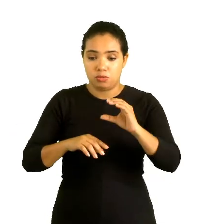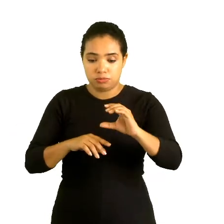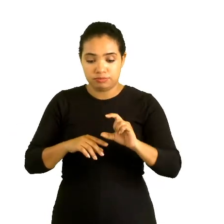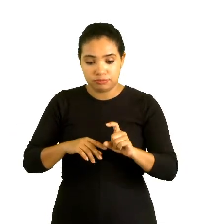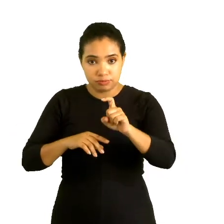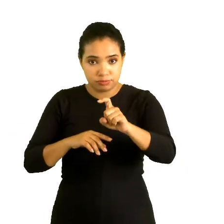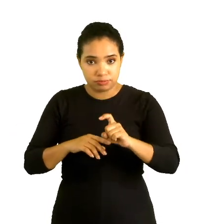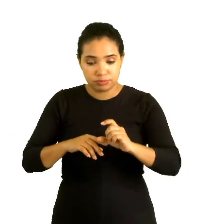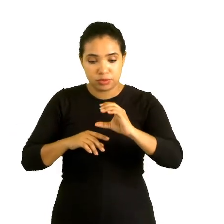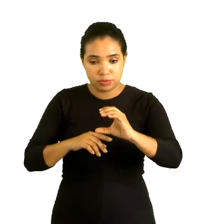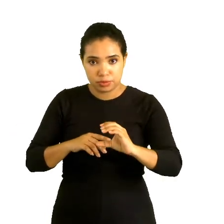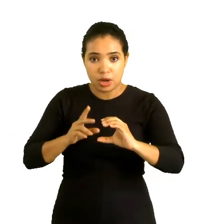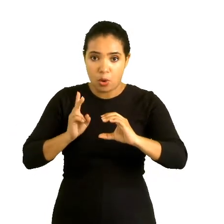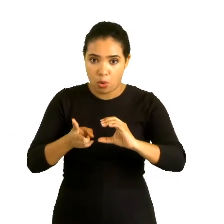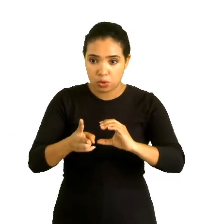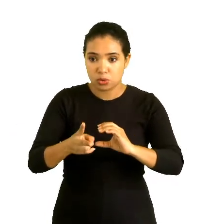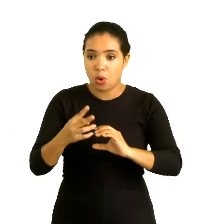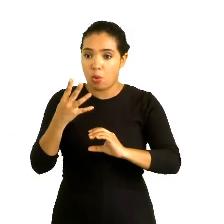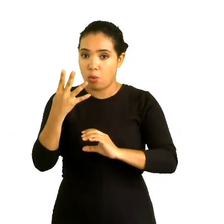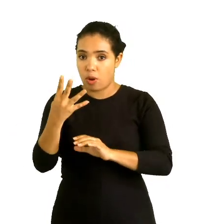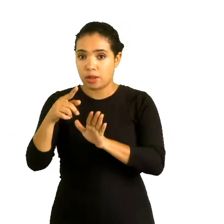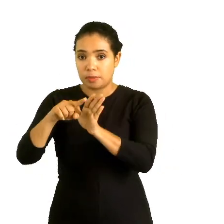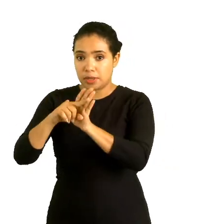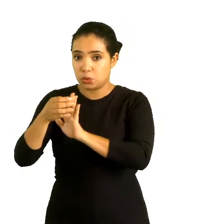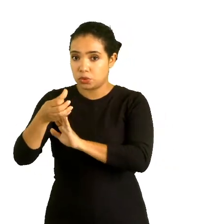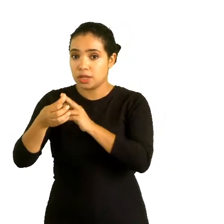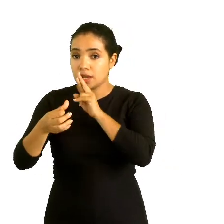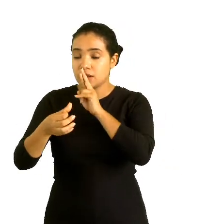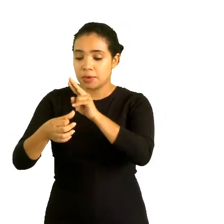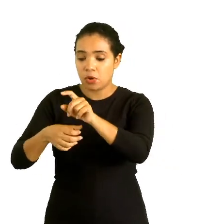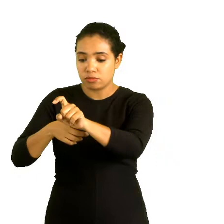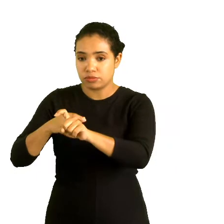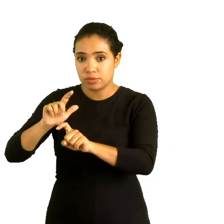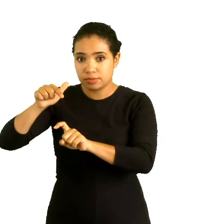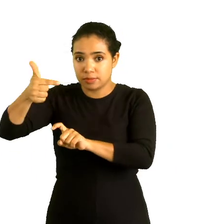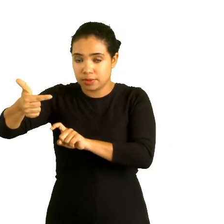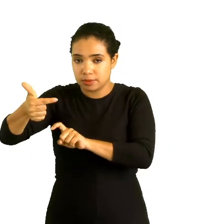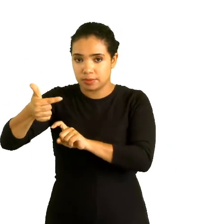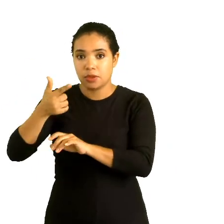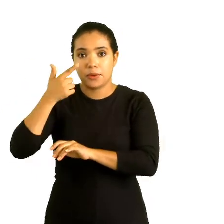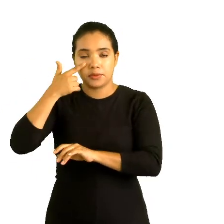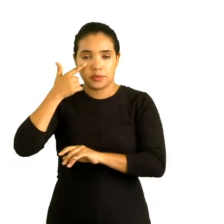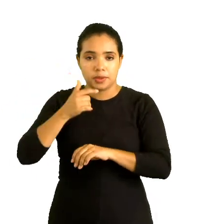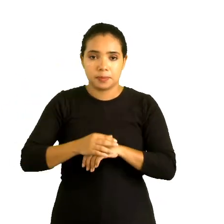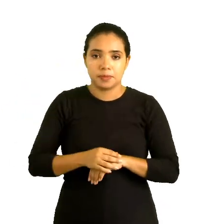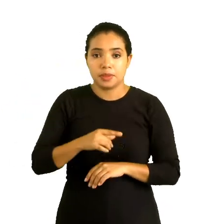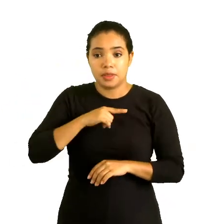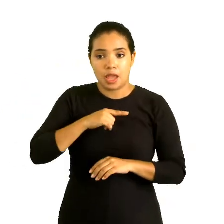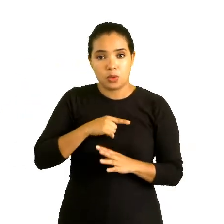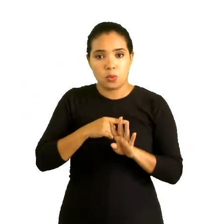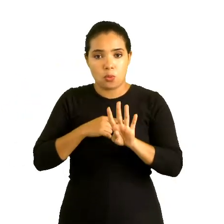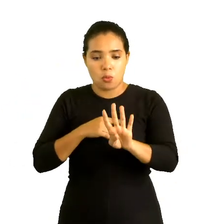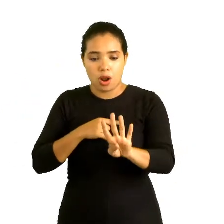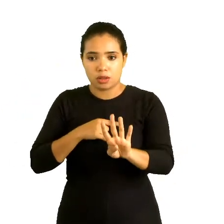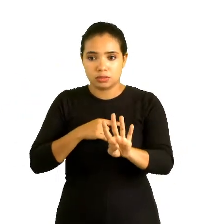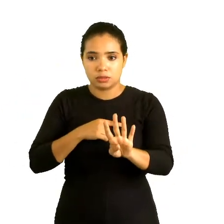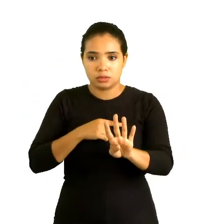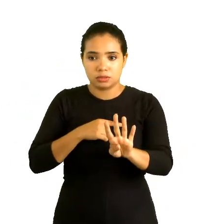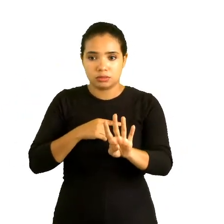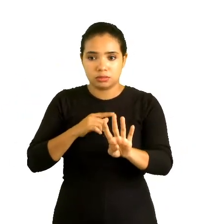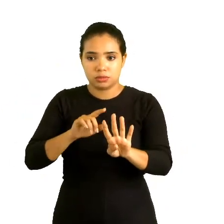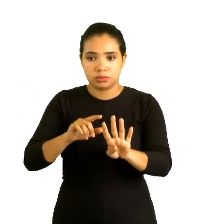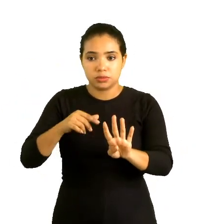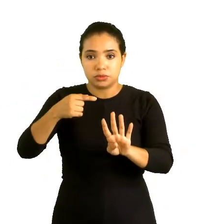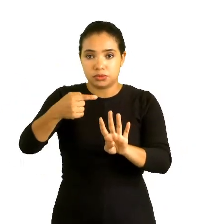seis. E agora eu quero retomar com vocês aquele conceito da dívida. Eu tenho quatro e eu devo seis.